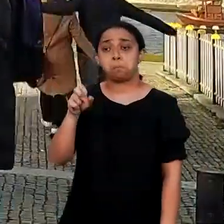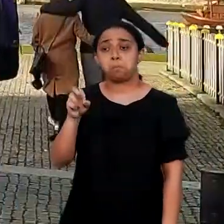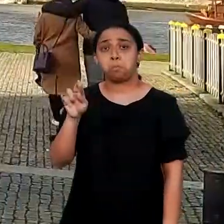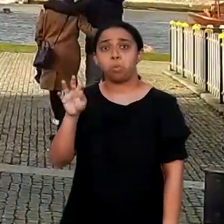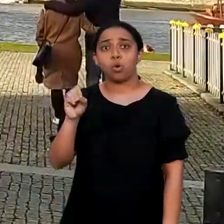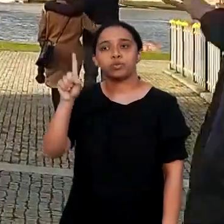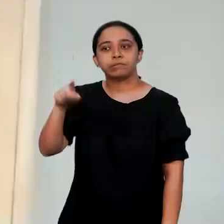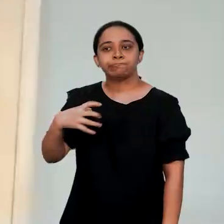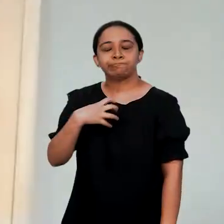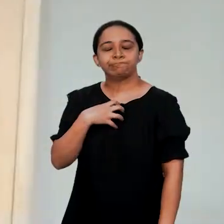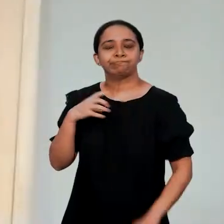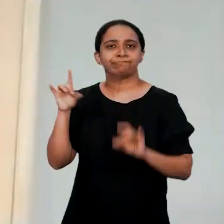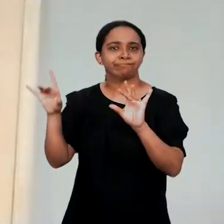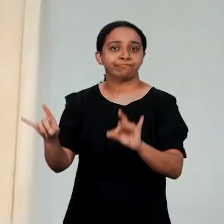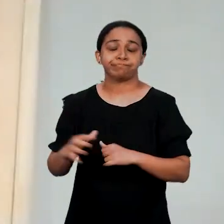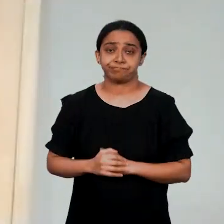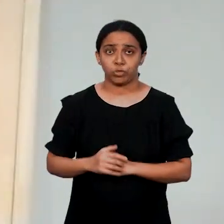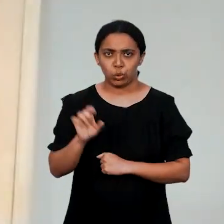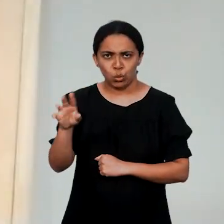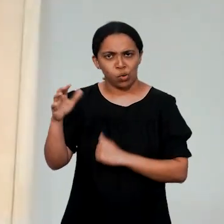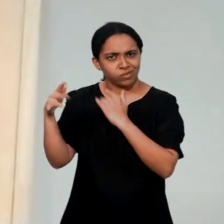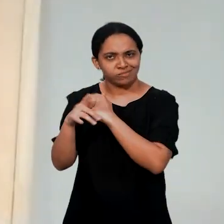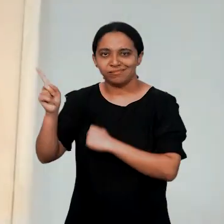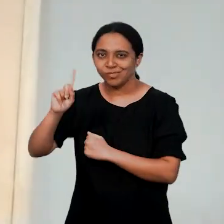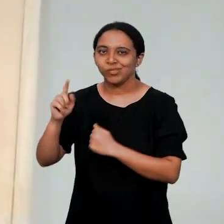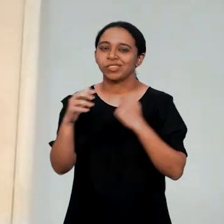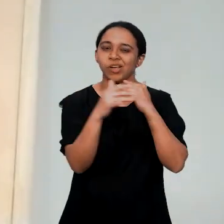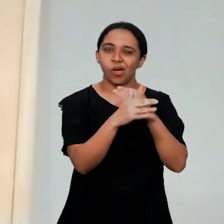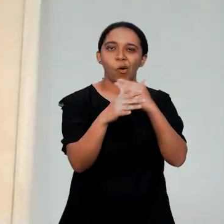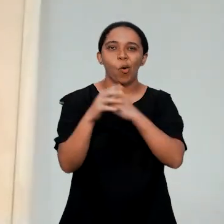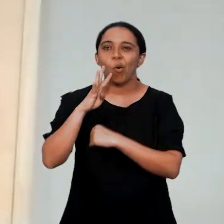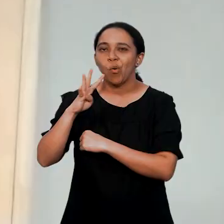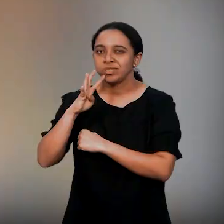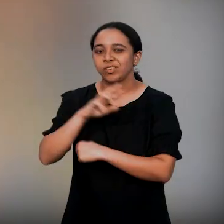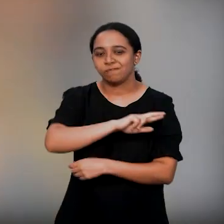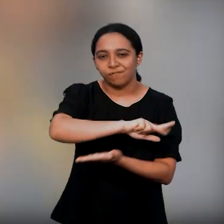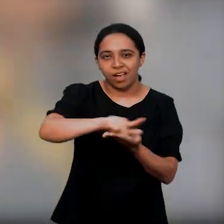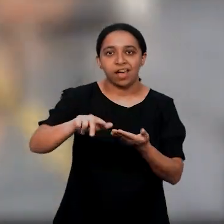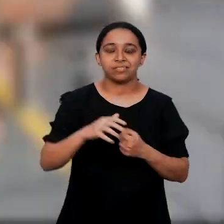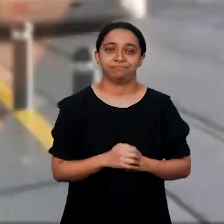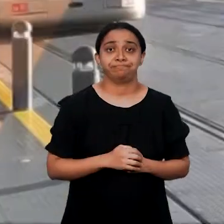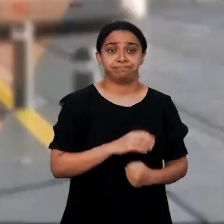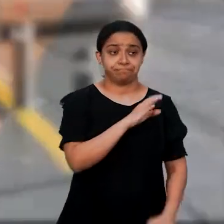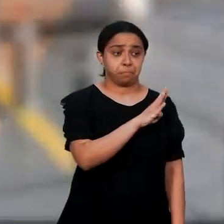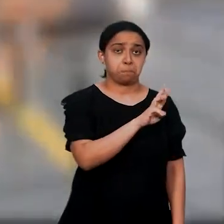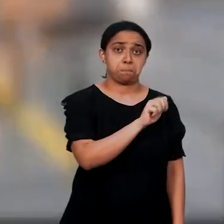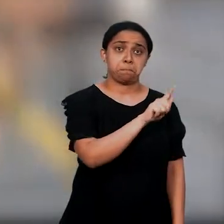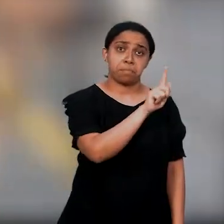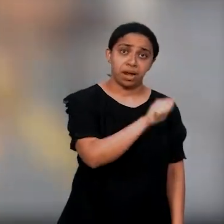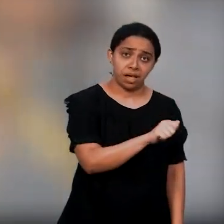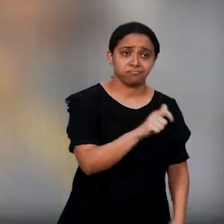é um sentimento. Mas além da cidade de Porto, eu conheci também as cidades de Braga,